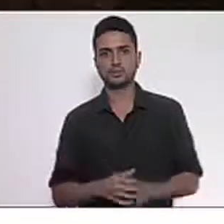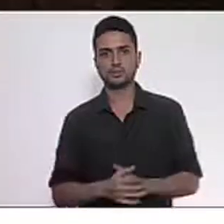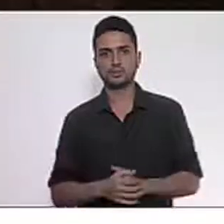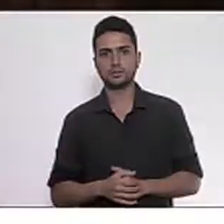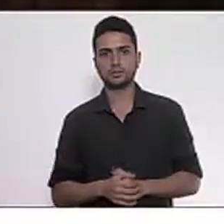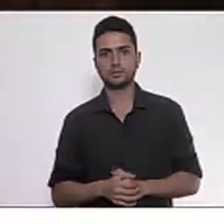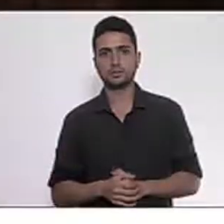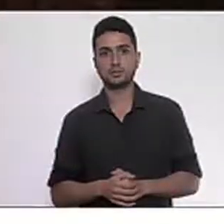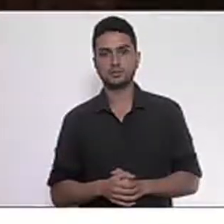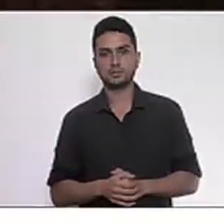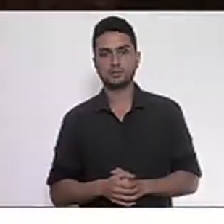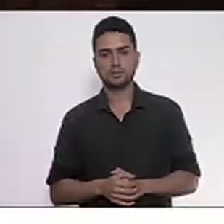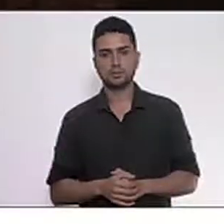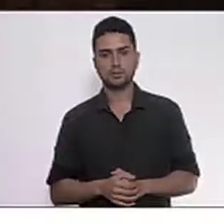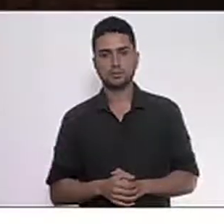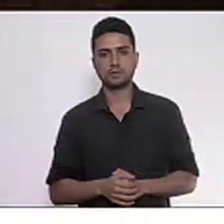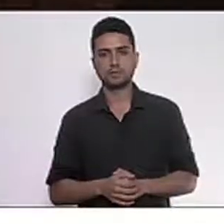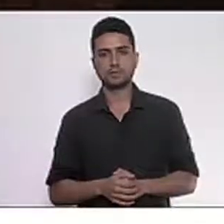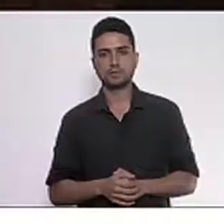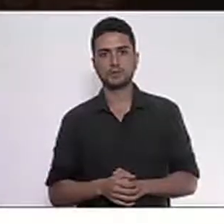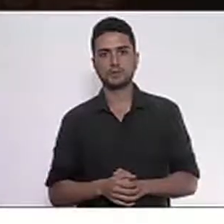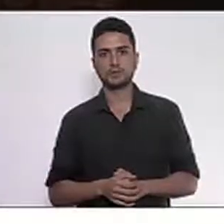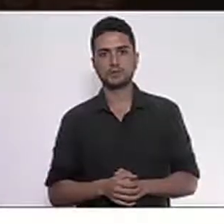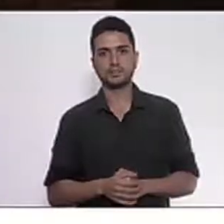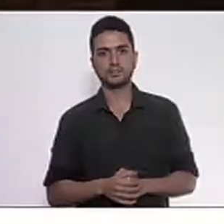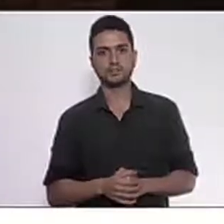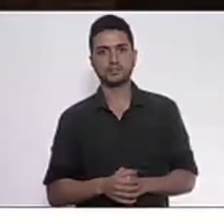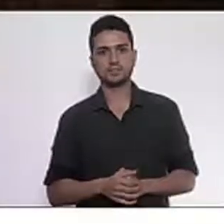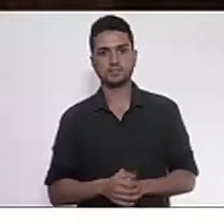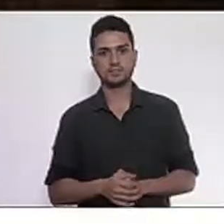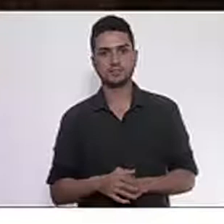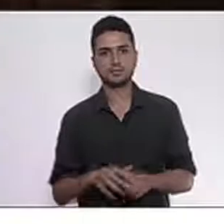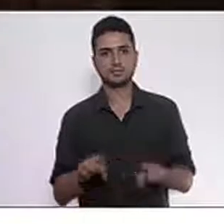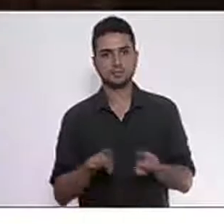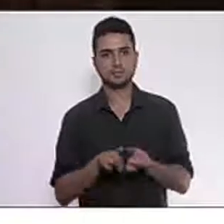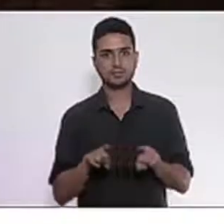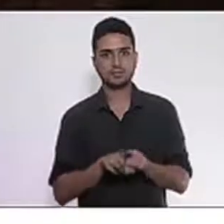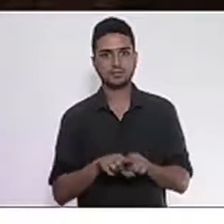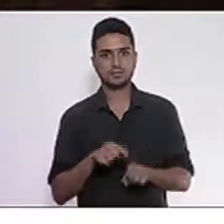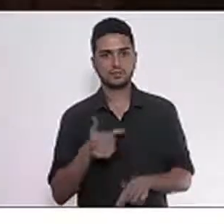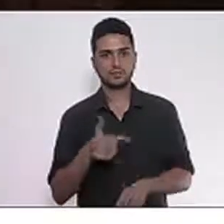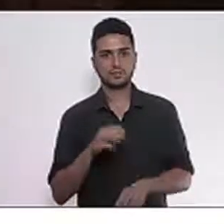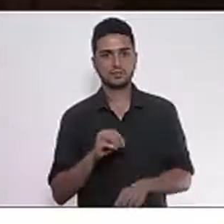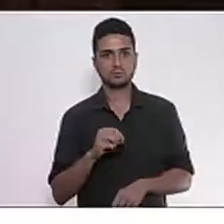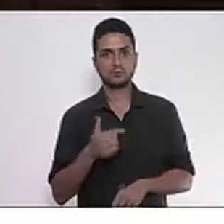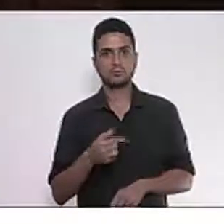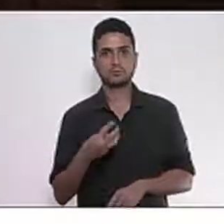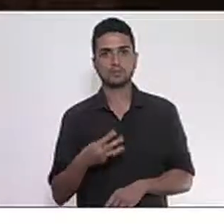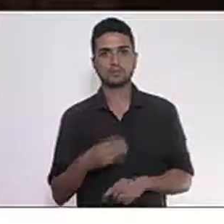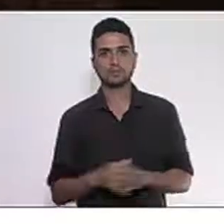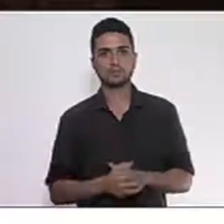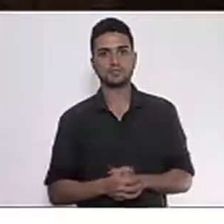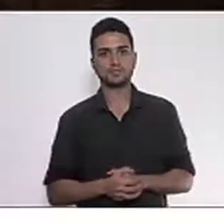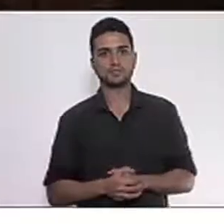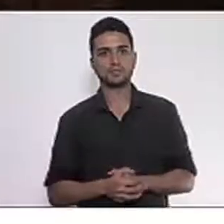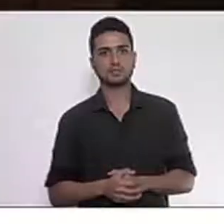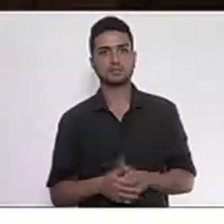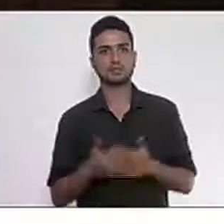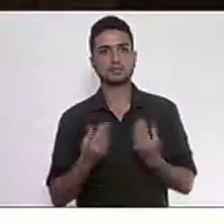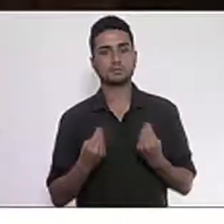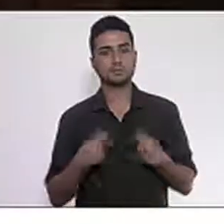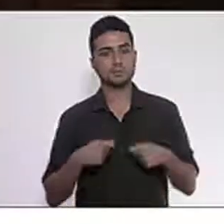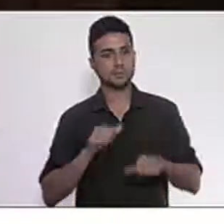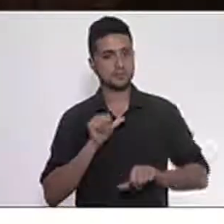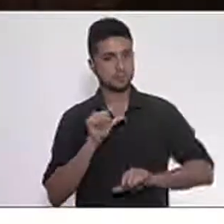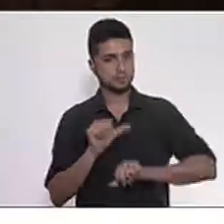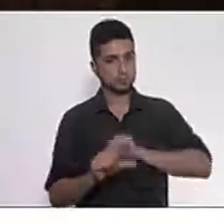Também em 2023, se não mudar a forma de pagamento do